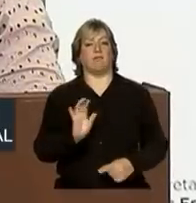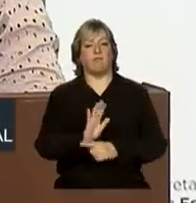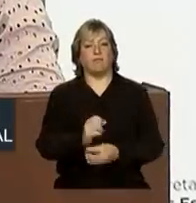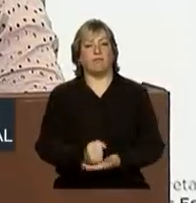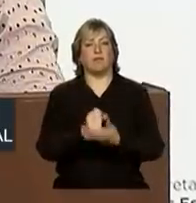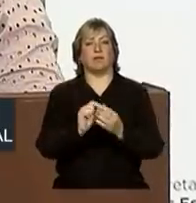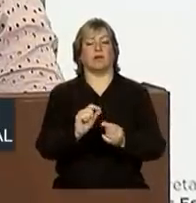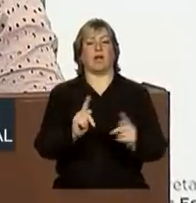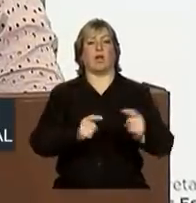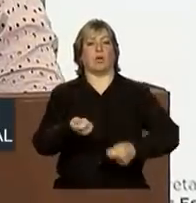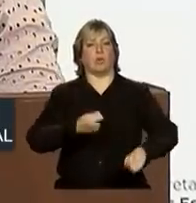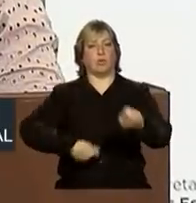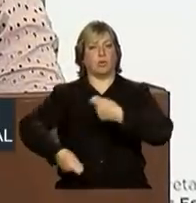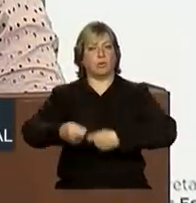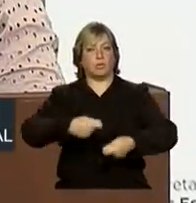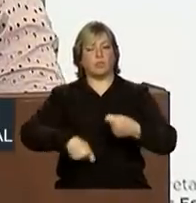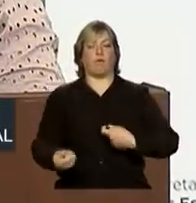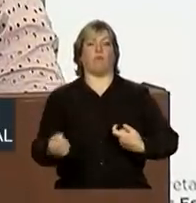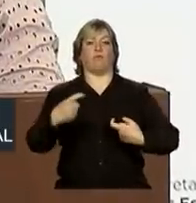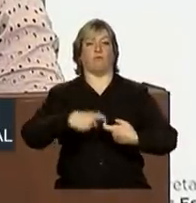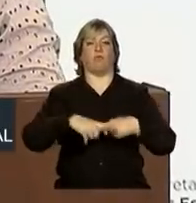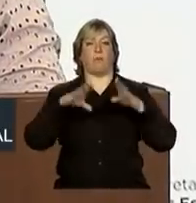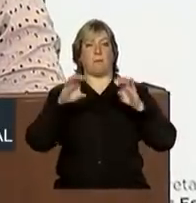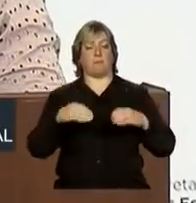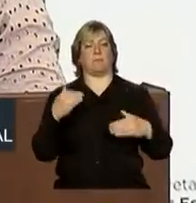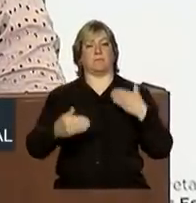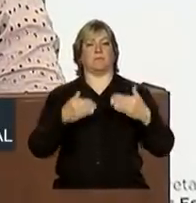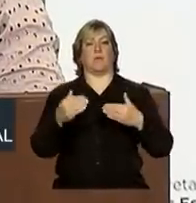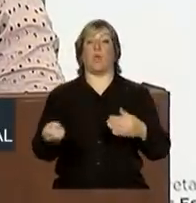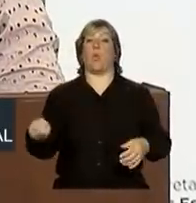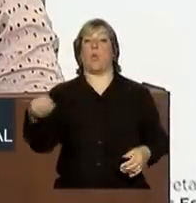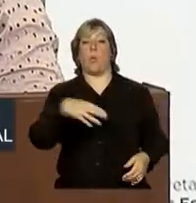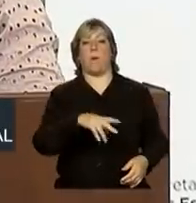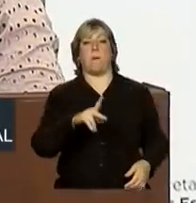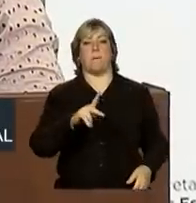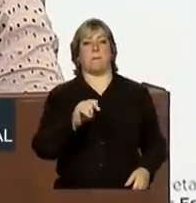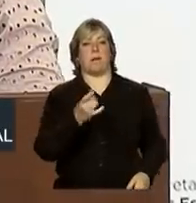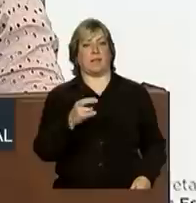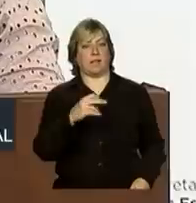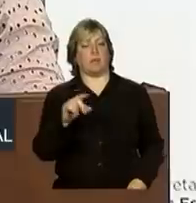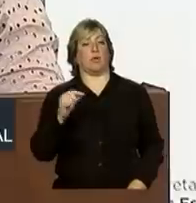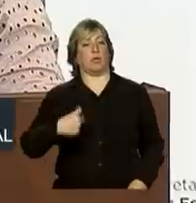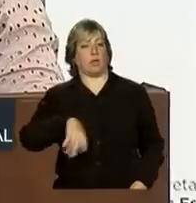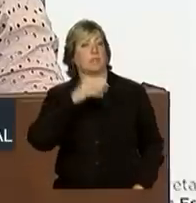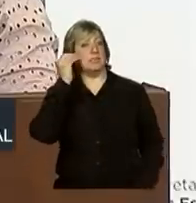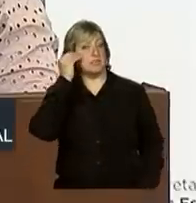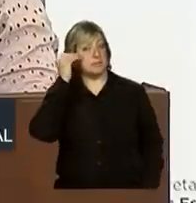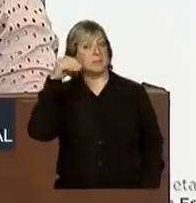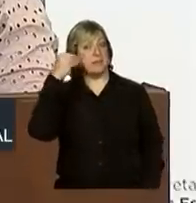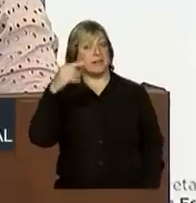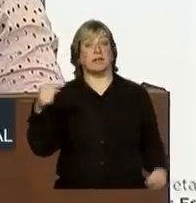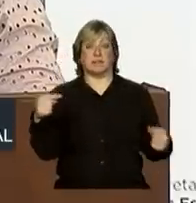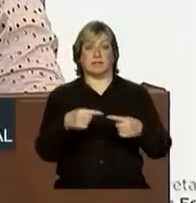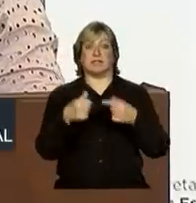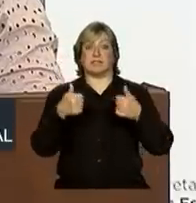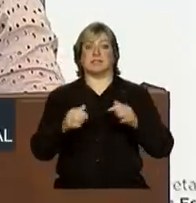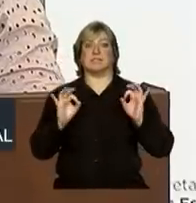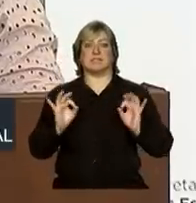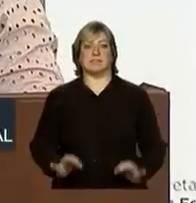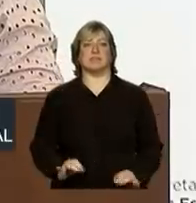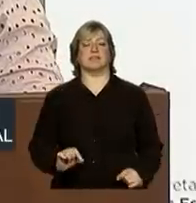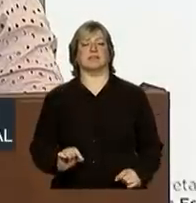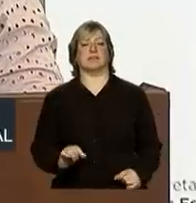retomava seu dinamismo dessa feita no novo padrão. experimentamos e deu certo crescer